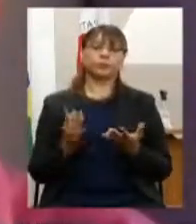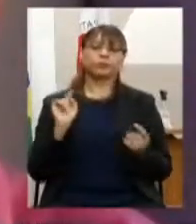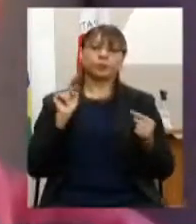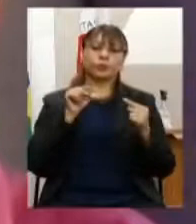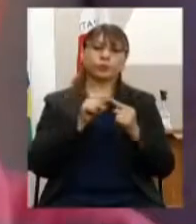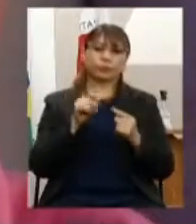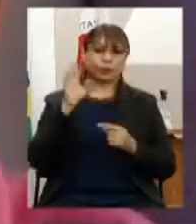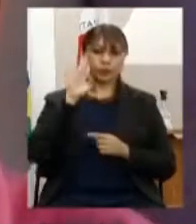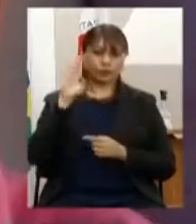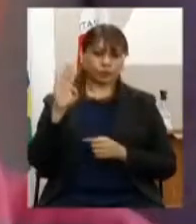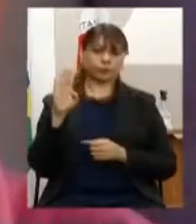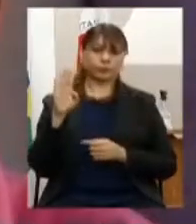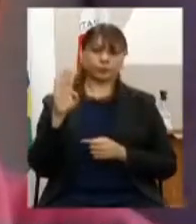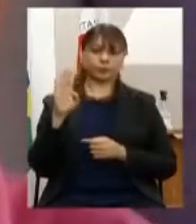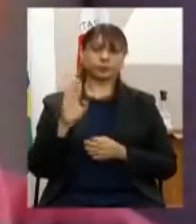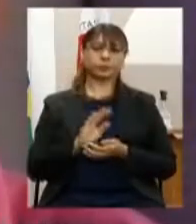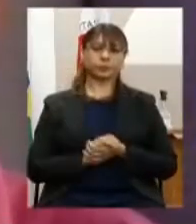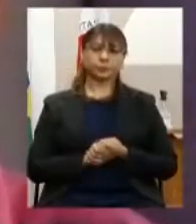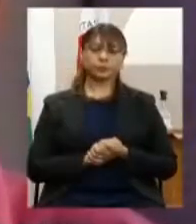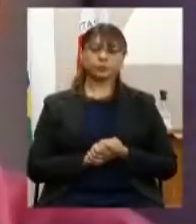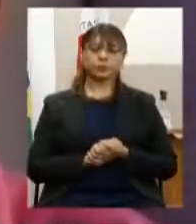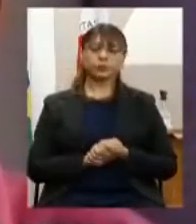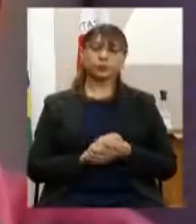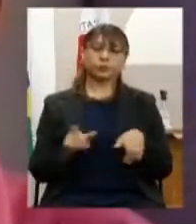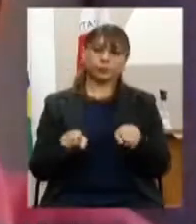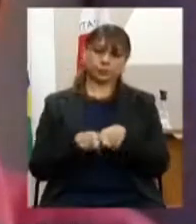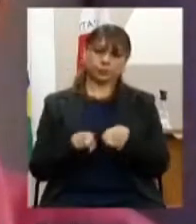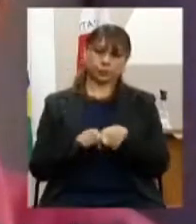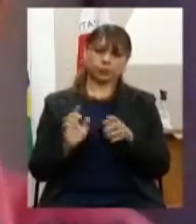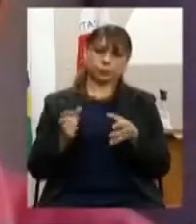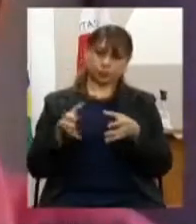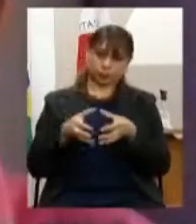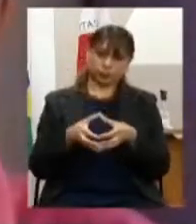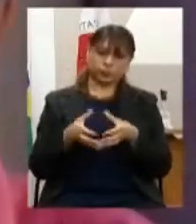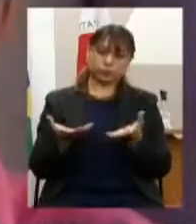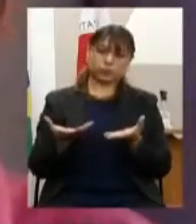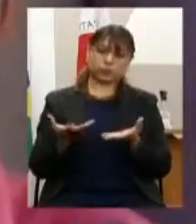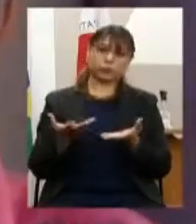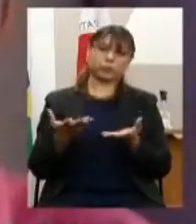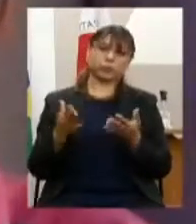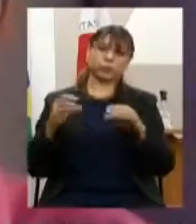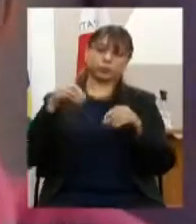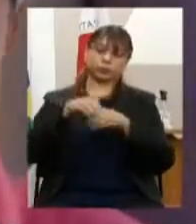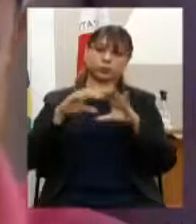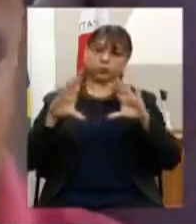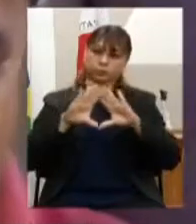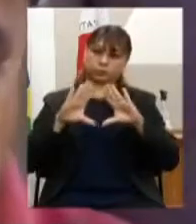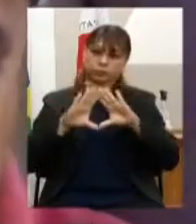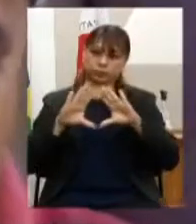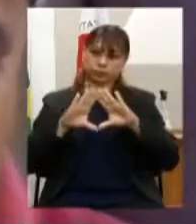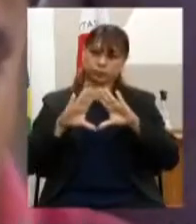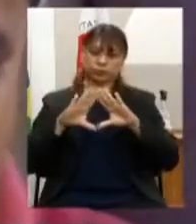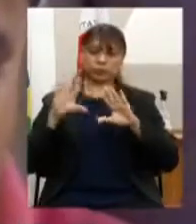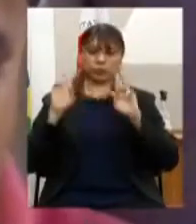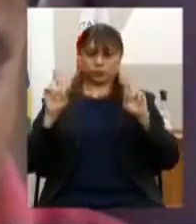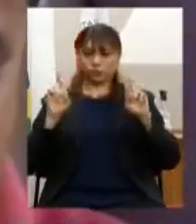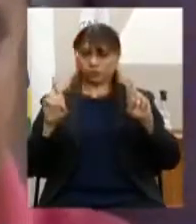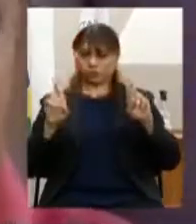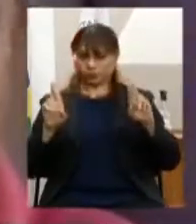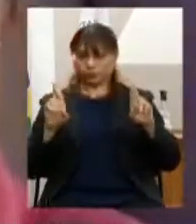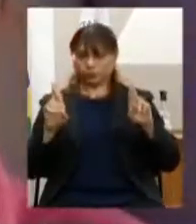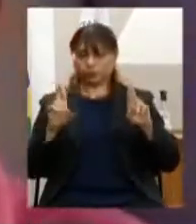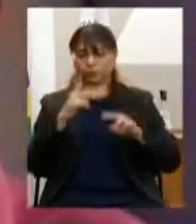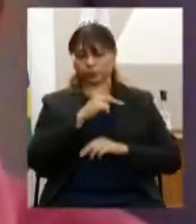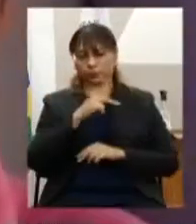mais membros das comissões, das assembleias que estão à frente do